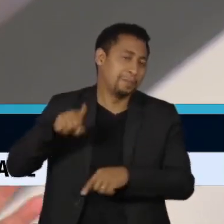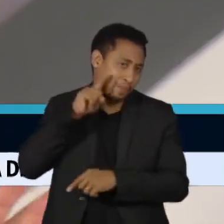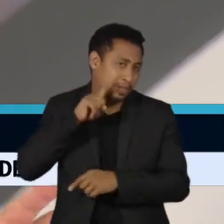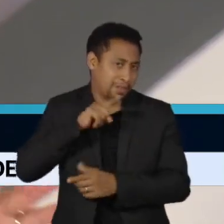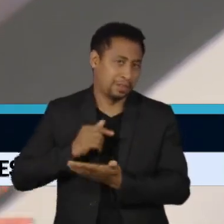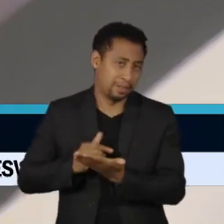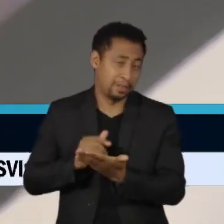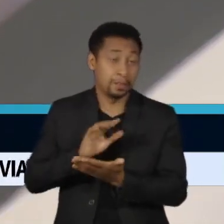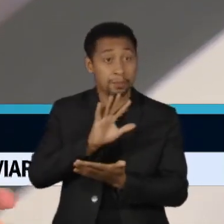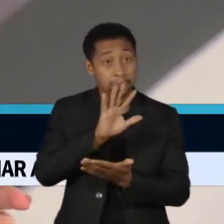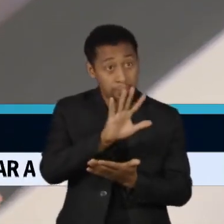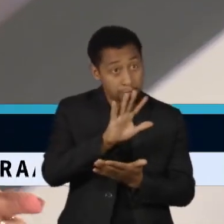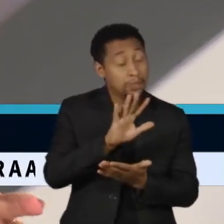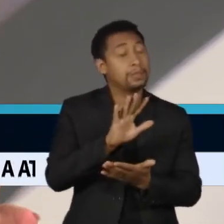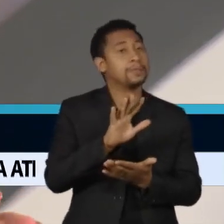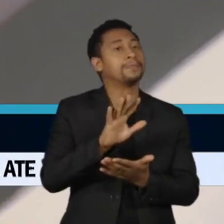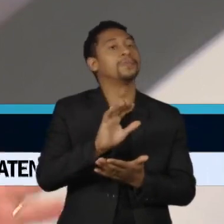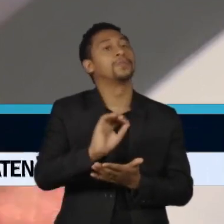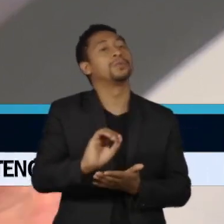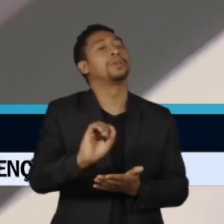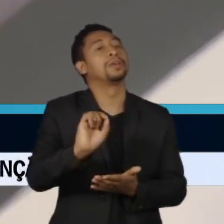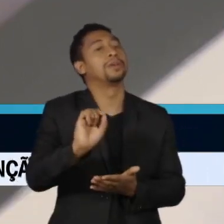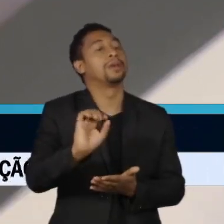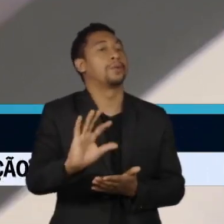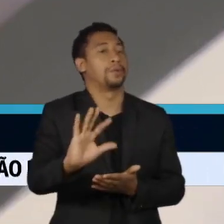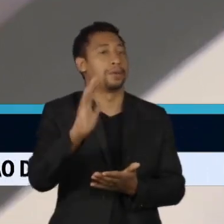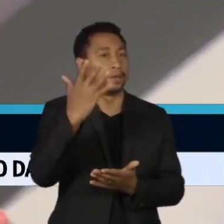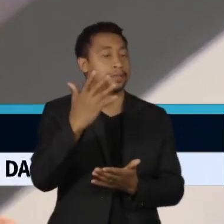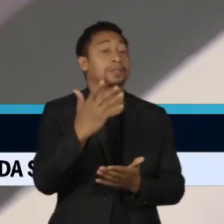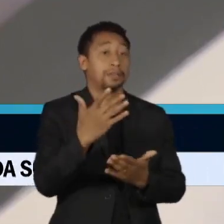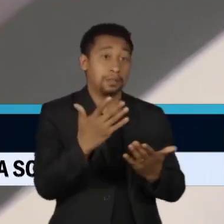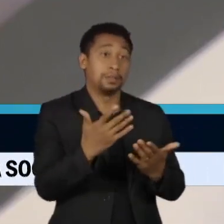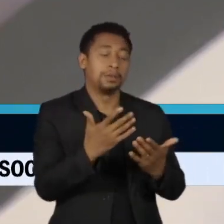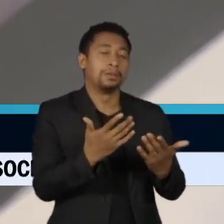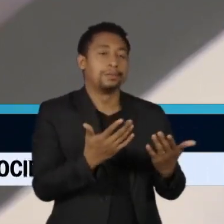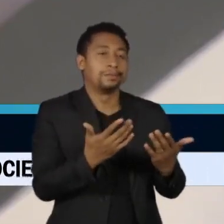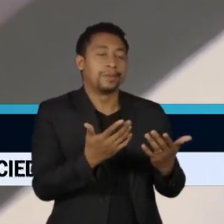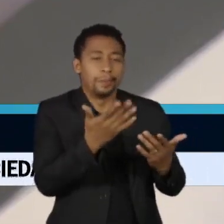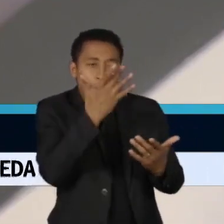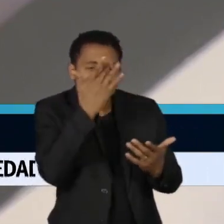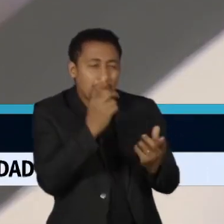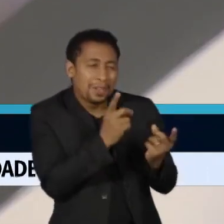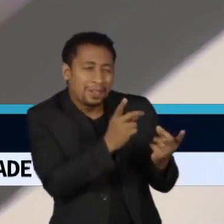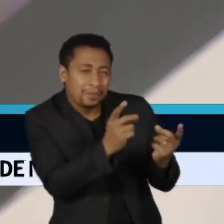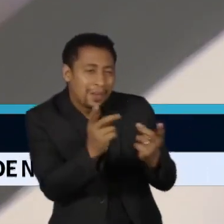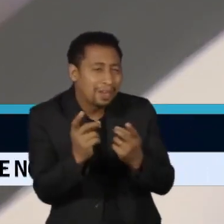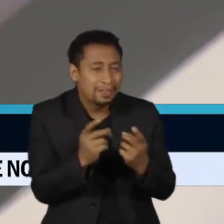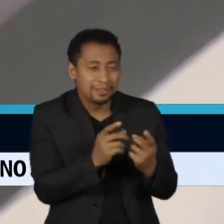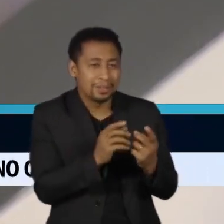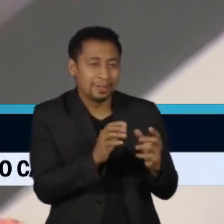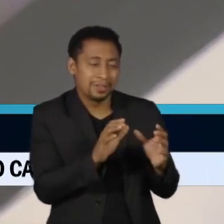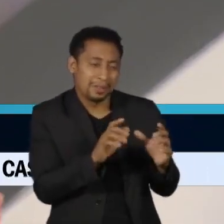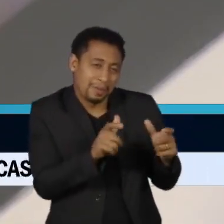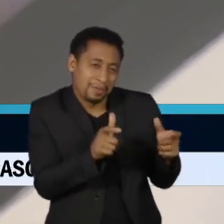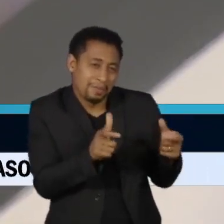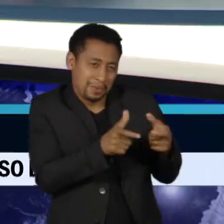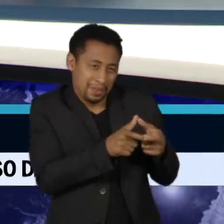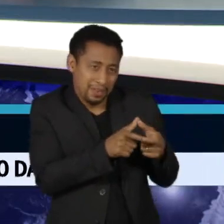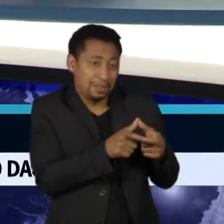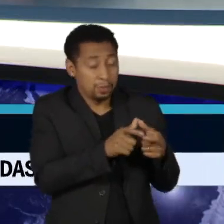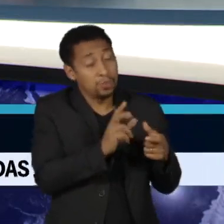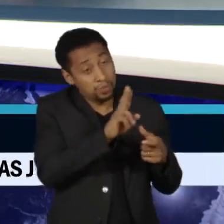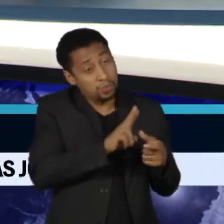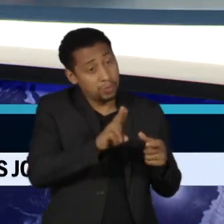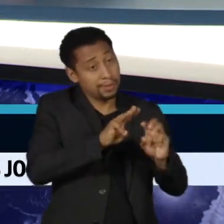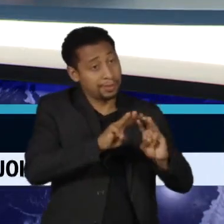a gente está ali vendo inúmeros pequenos vendedores que utilizavam Americanas como uma vitrine e esses certamente já estão